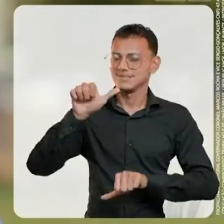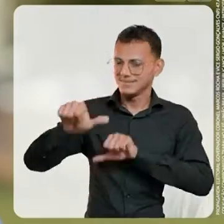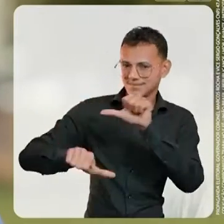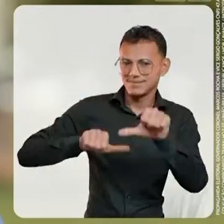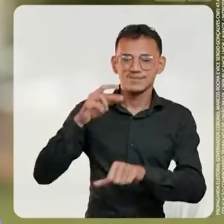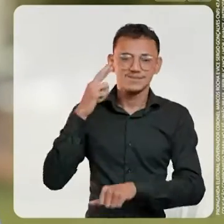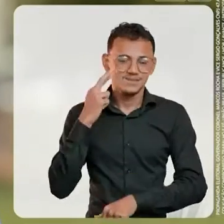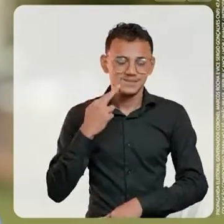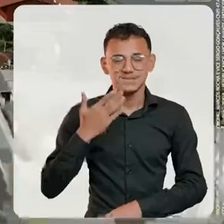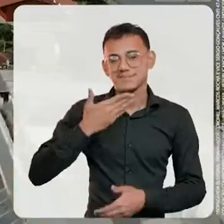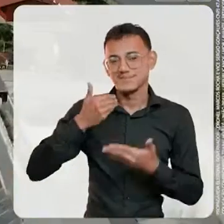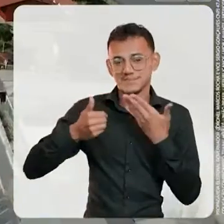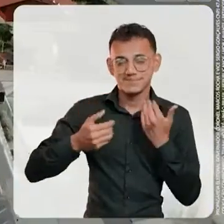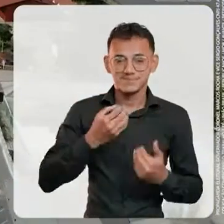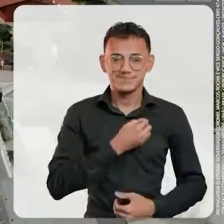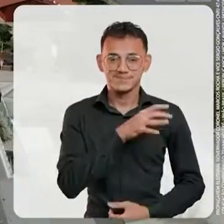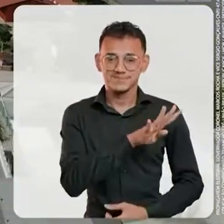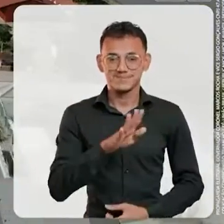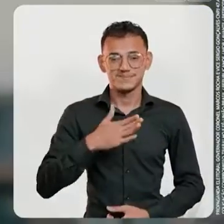Rondônia pra melhor!